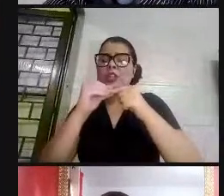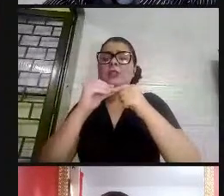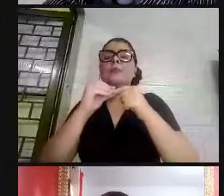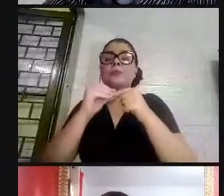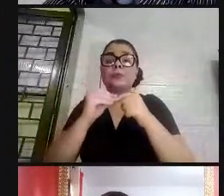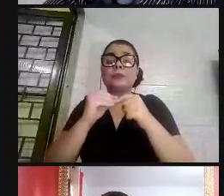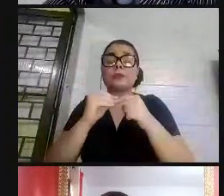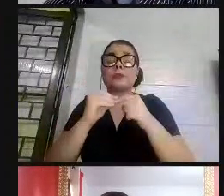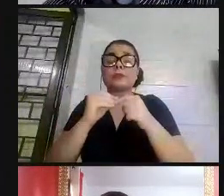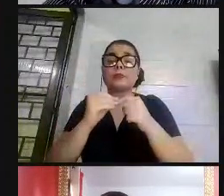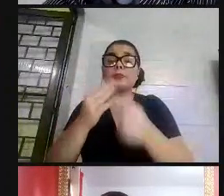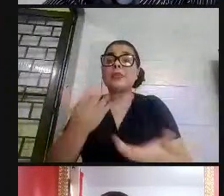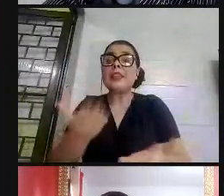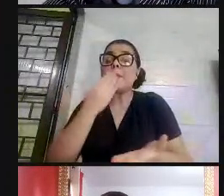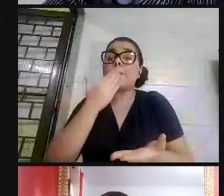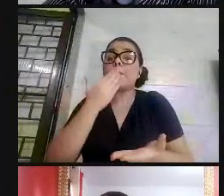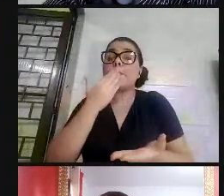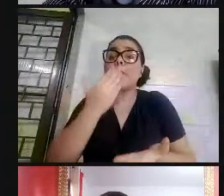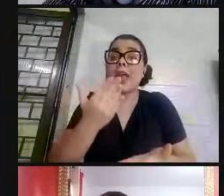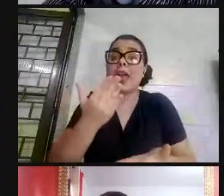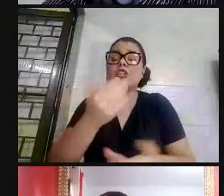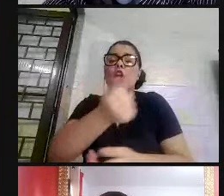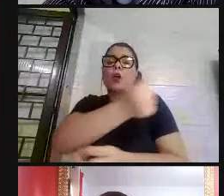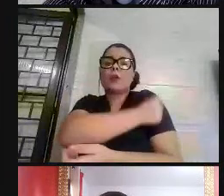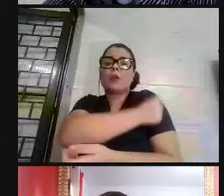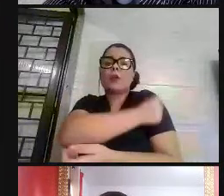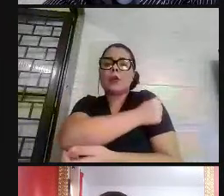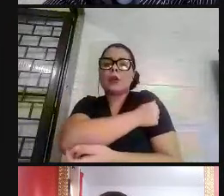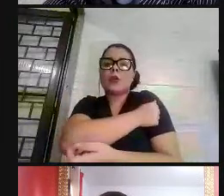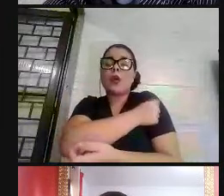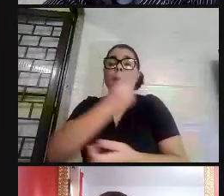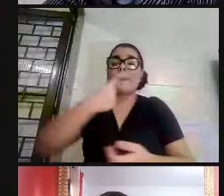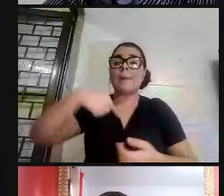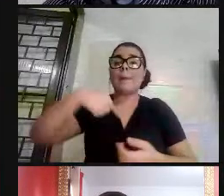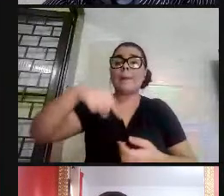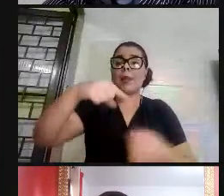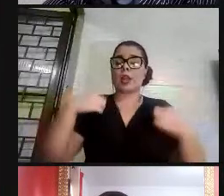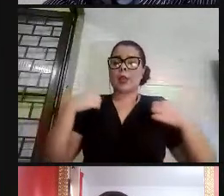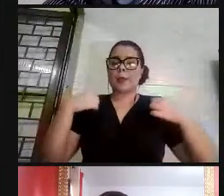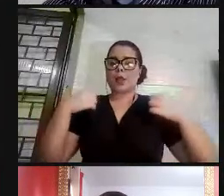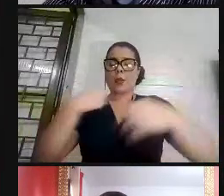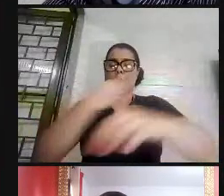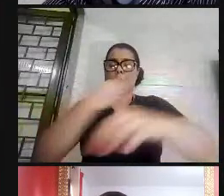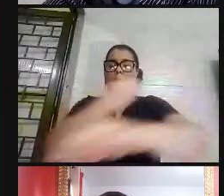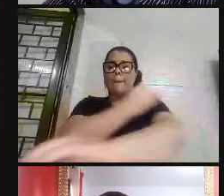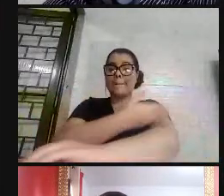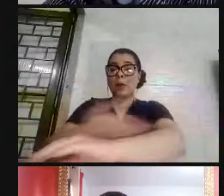ainda pede para os alunos irem com um uniforme branco para padronizar.